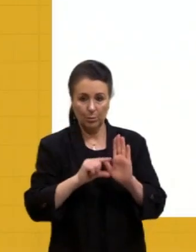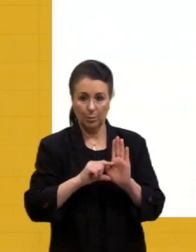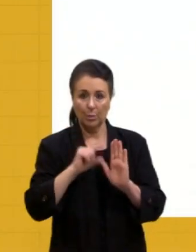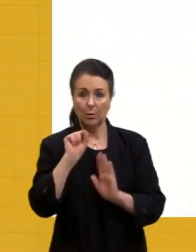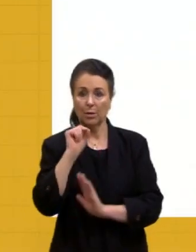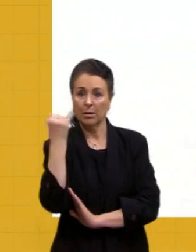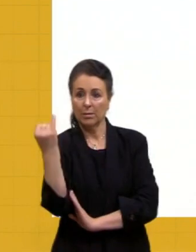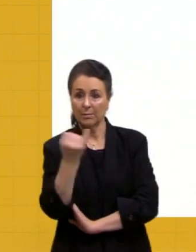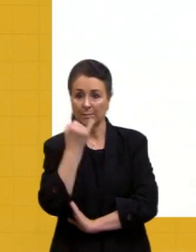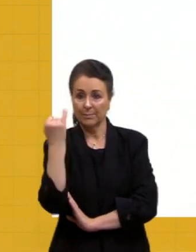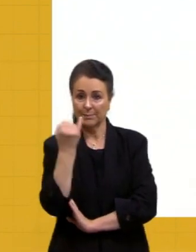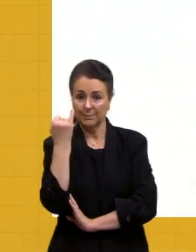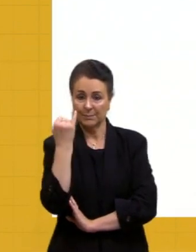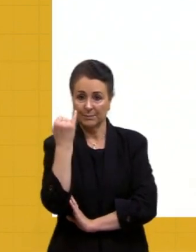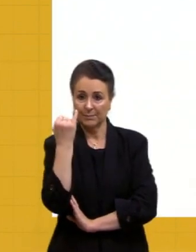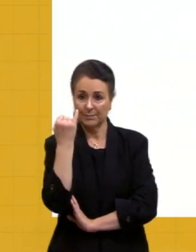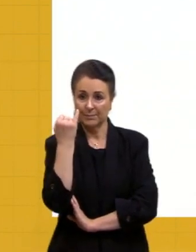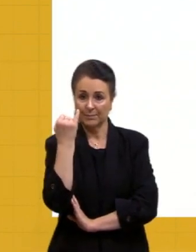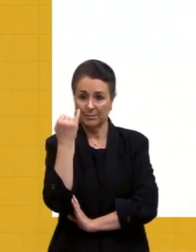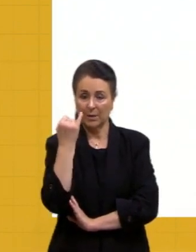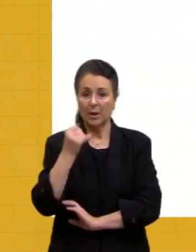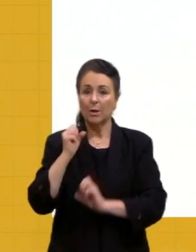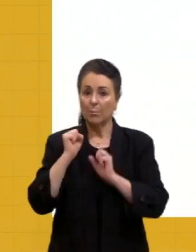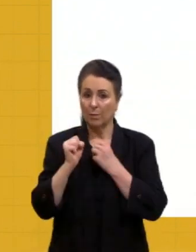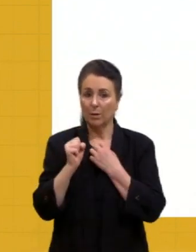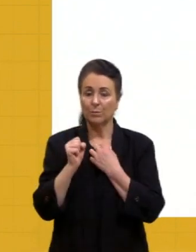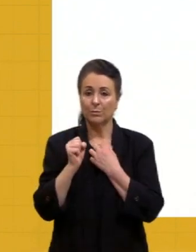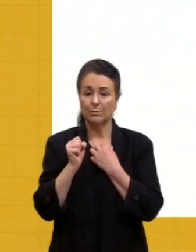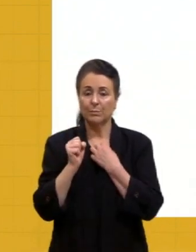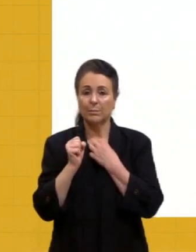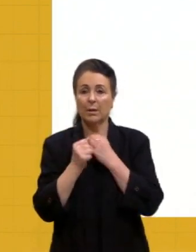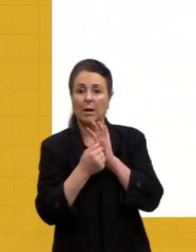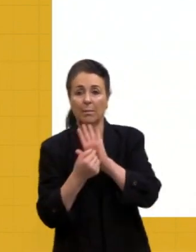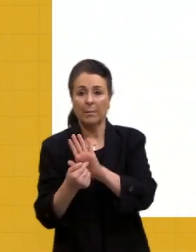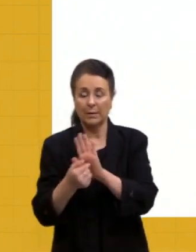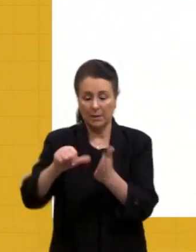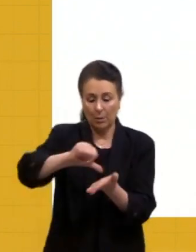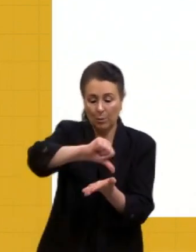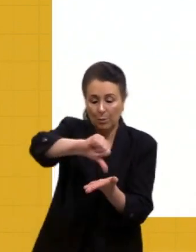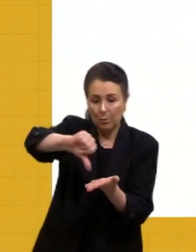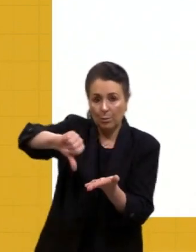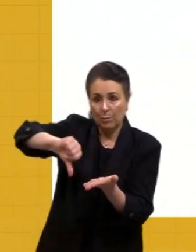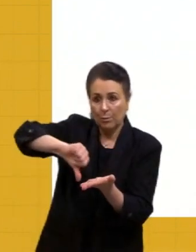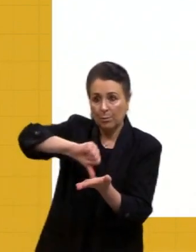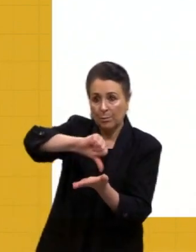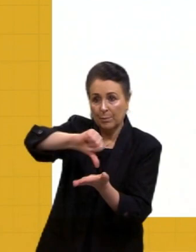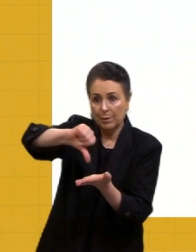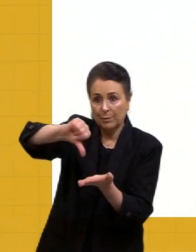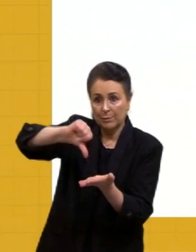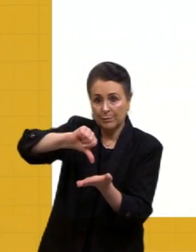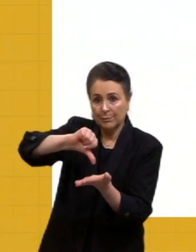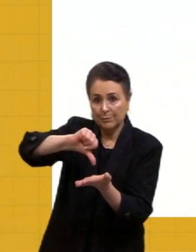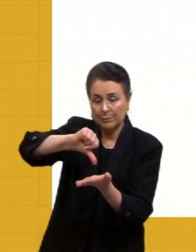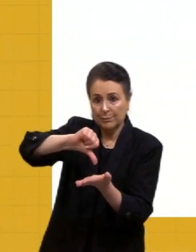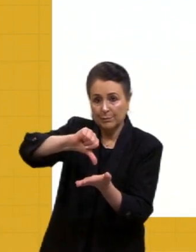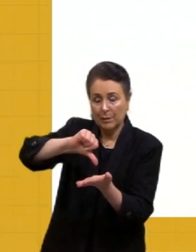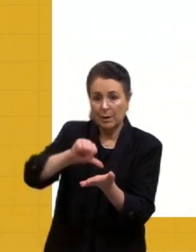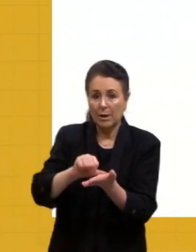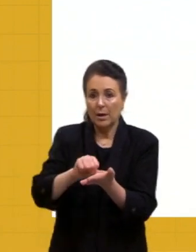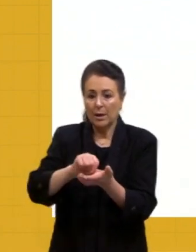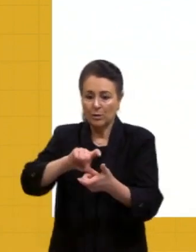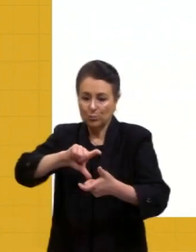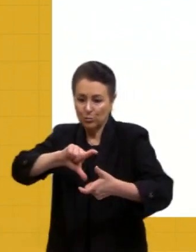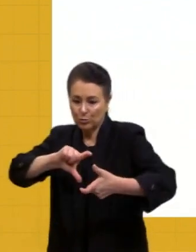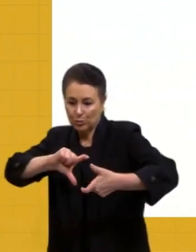né, dentro dessa, dessa, que pode aparecer para vocês, eu trago um mapa, né, que é a anamorfo, tá, pessoal? Ele vai distorcer